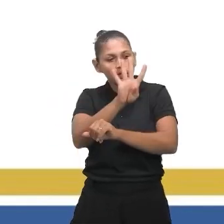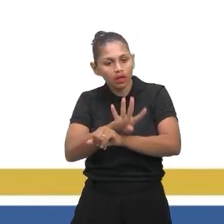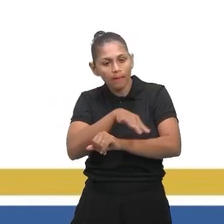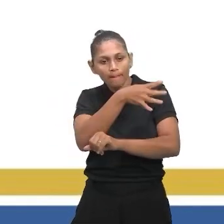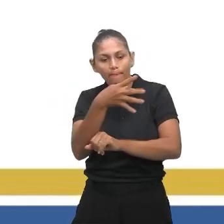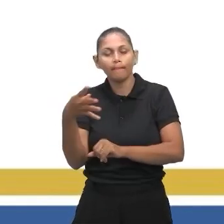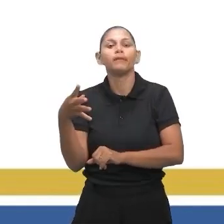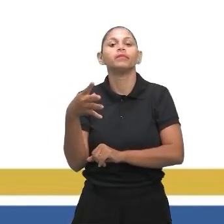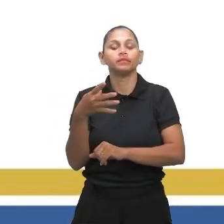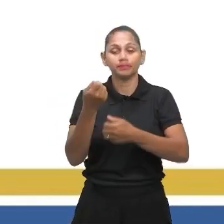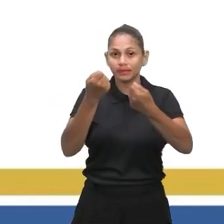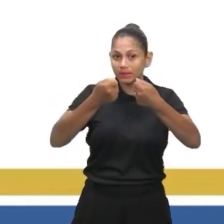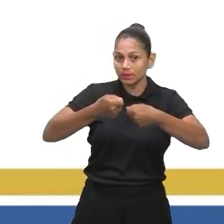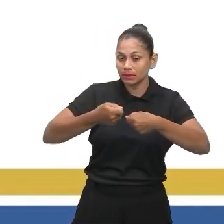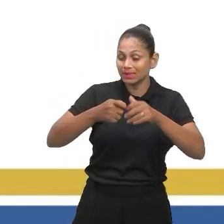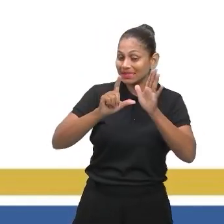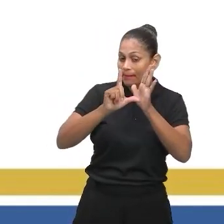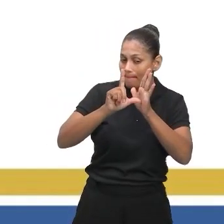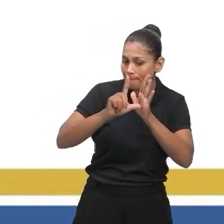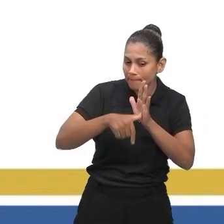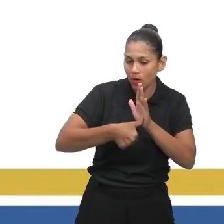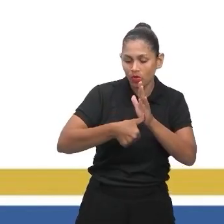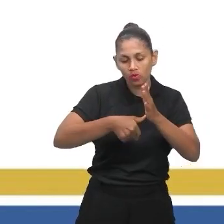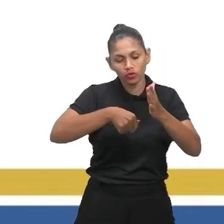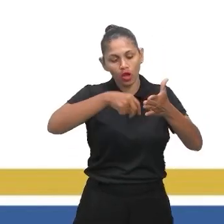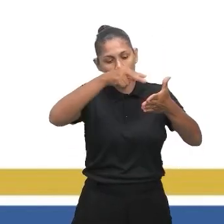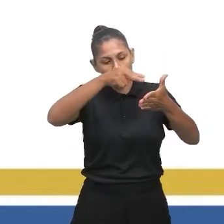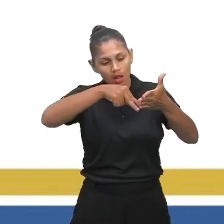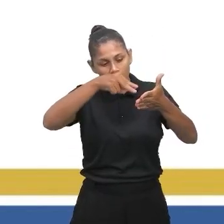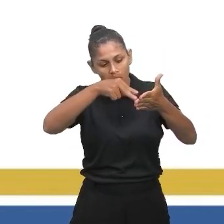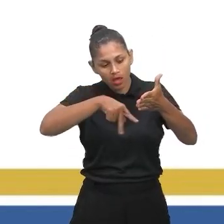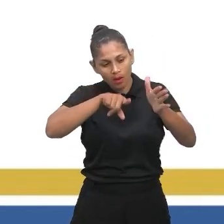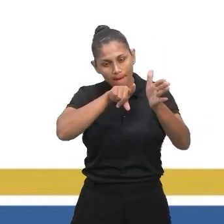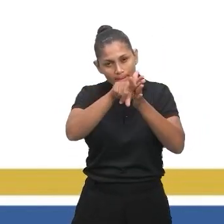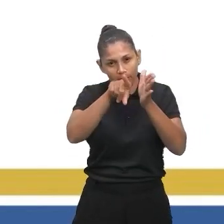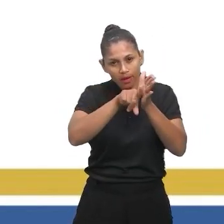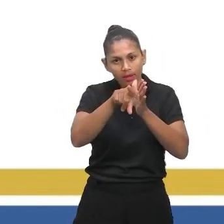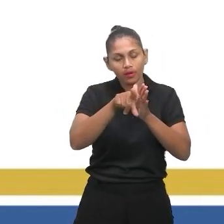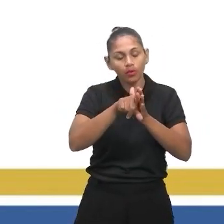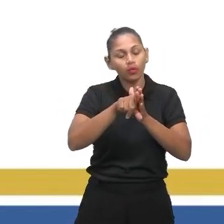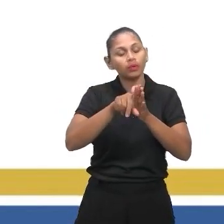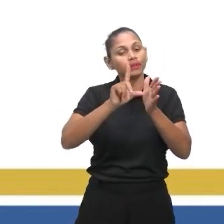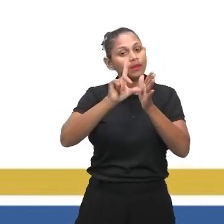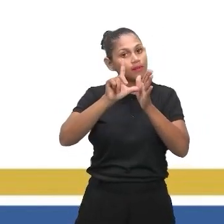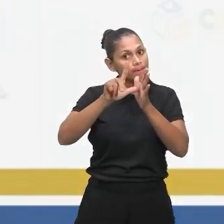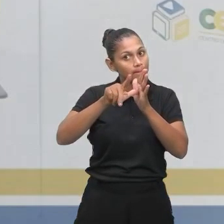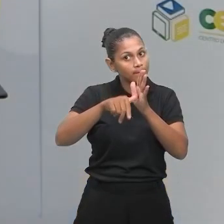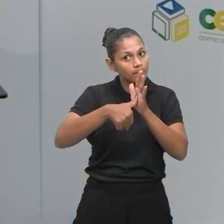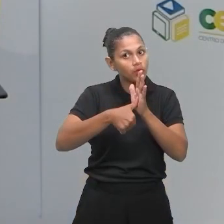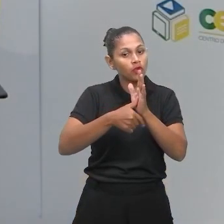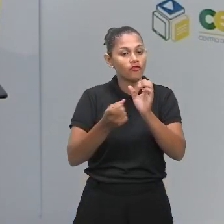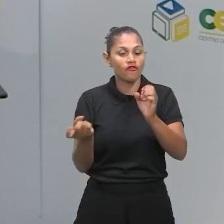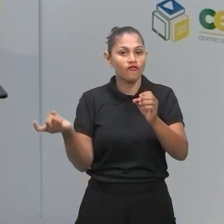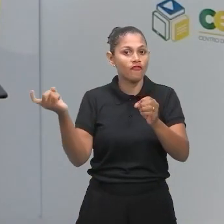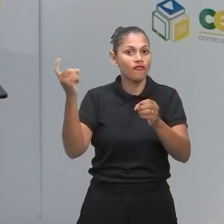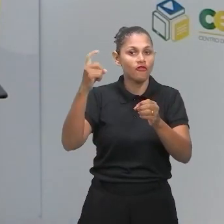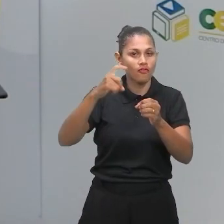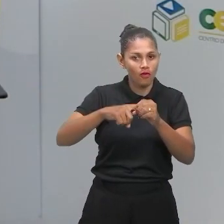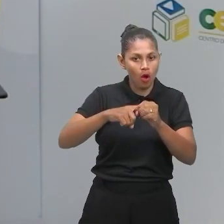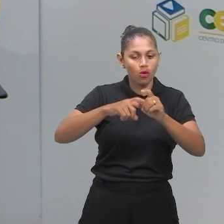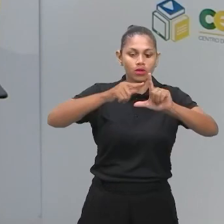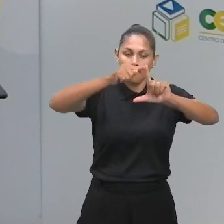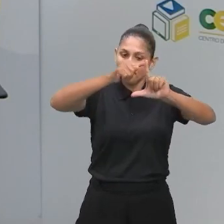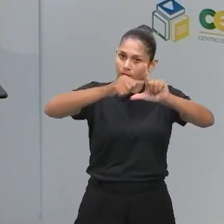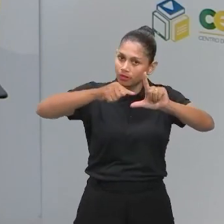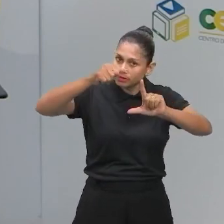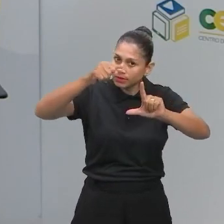Ou seja, é somente após a pergunta que a gente vai voltar para a tabela ou gráfico que sendo apresentado. Então, trazendo aqui para mim, a gente vai observar que